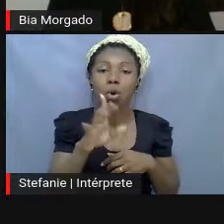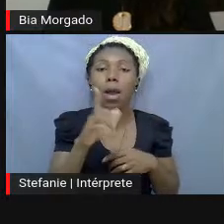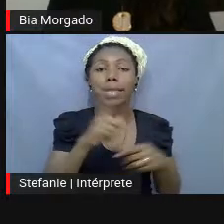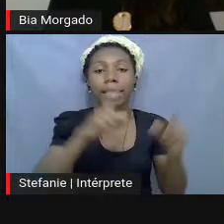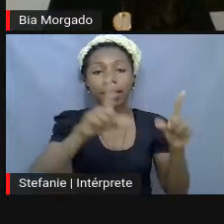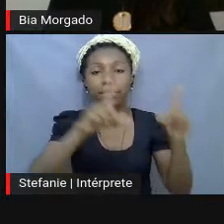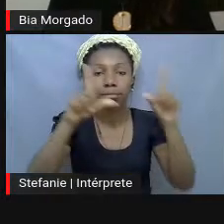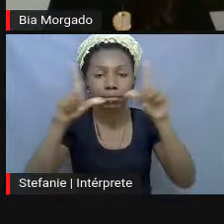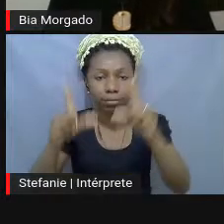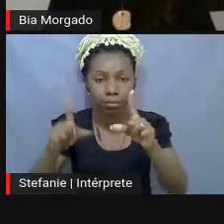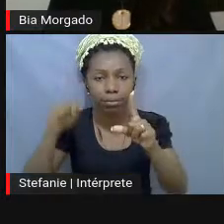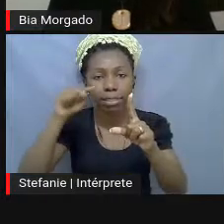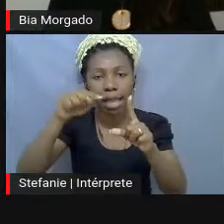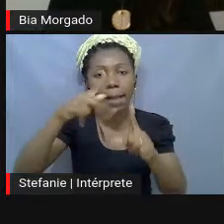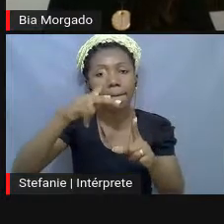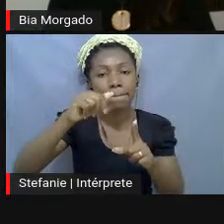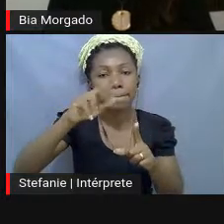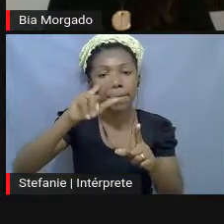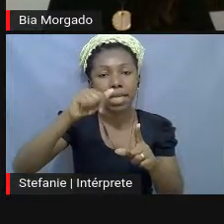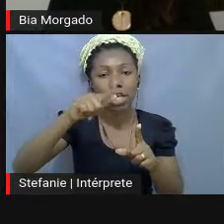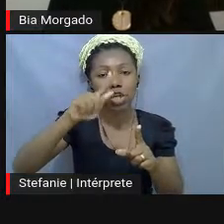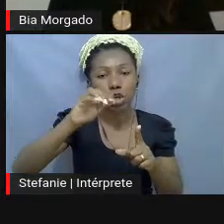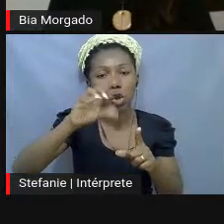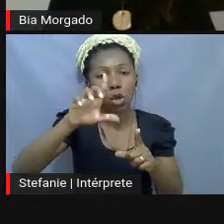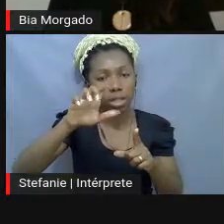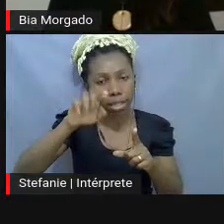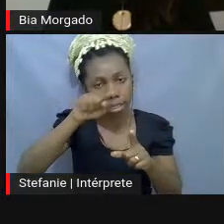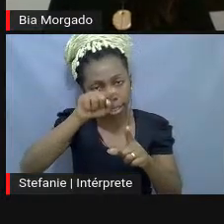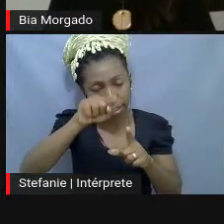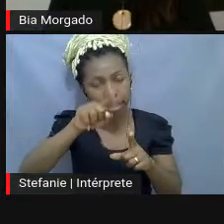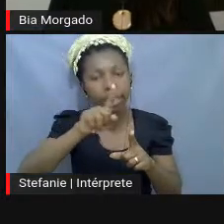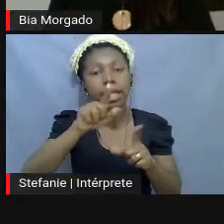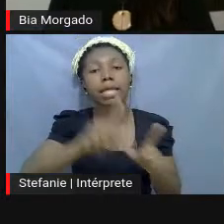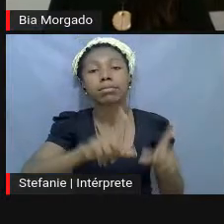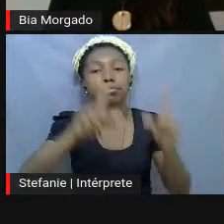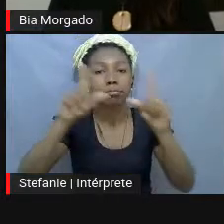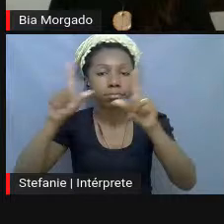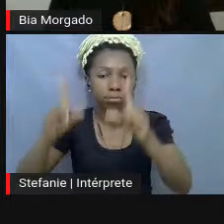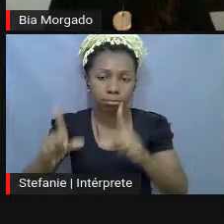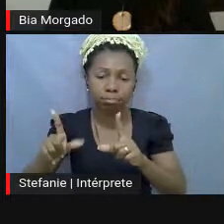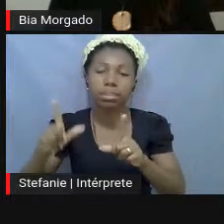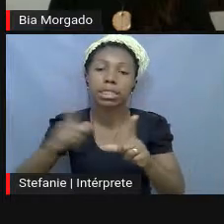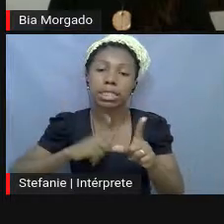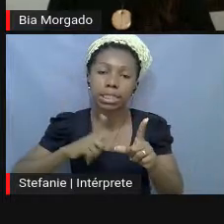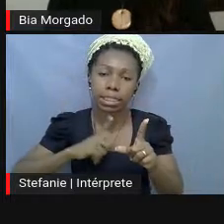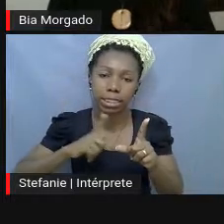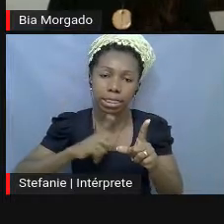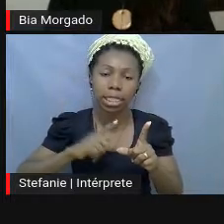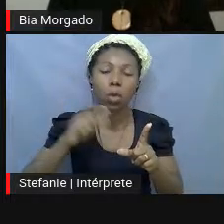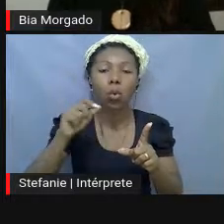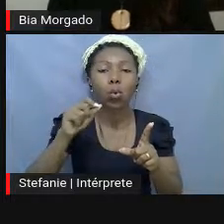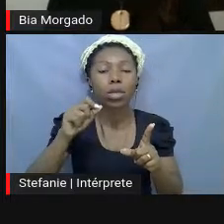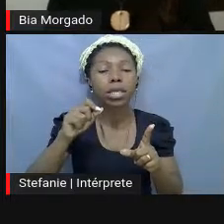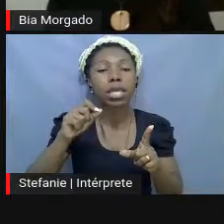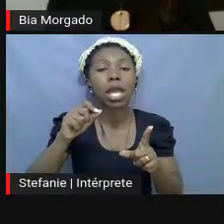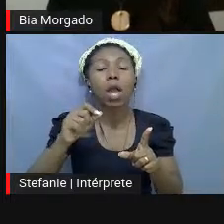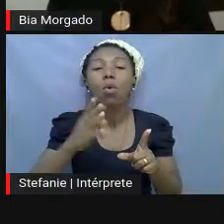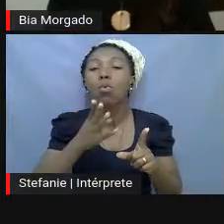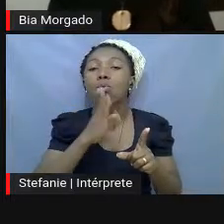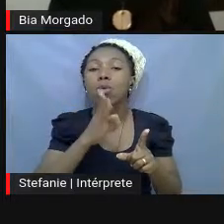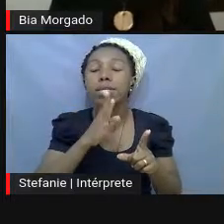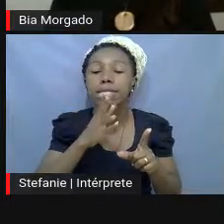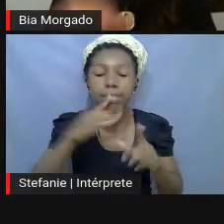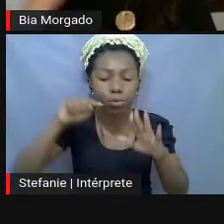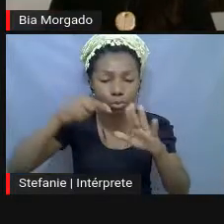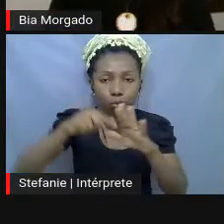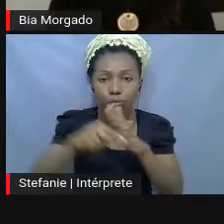parangoléis expostos, na outra foto tem o bólide, que é um mergulho no corpo, que não dá para ler direito, mas aqui